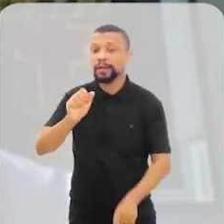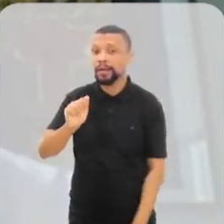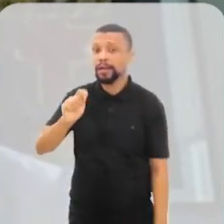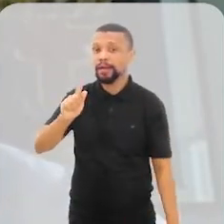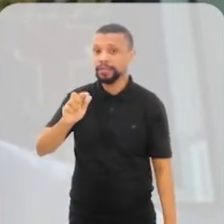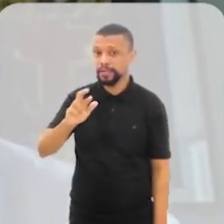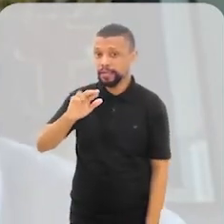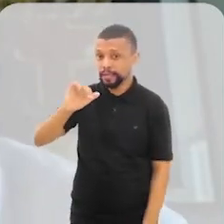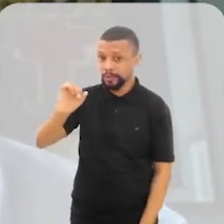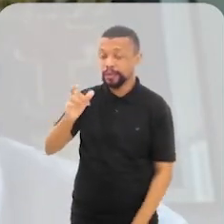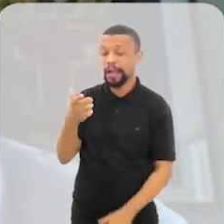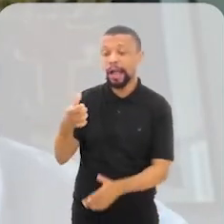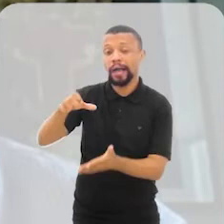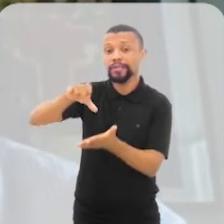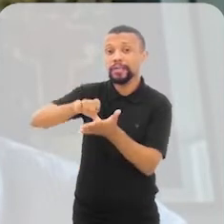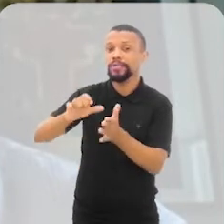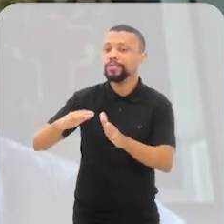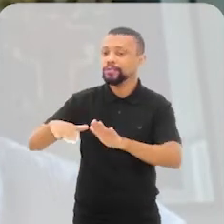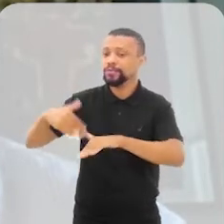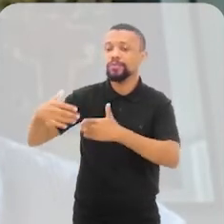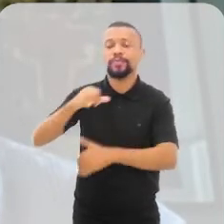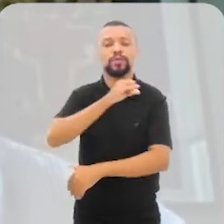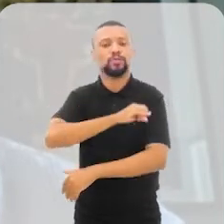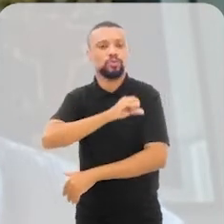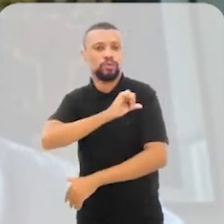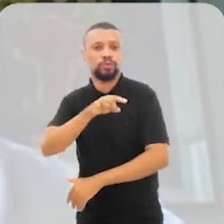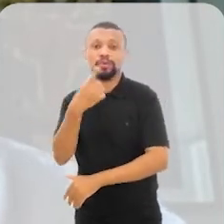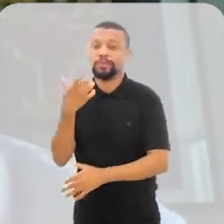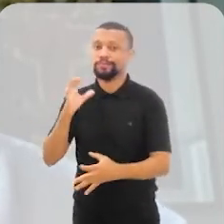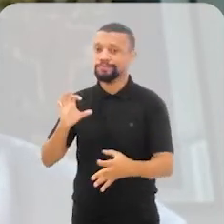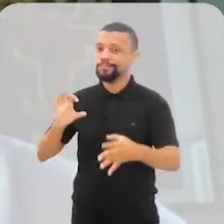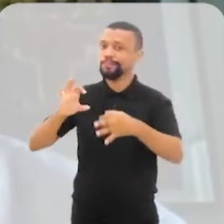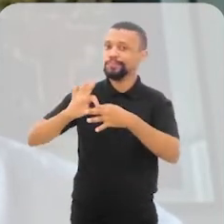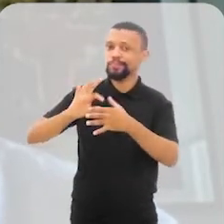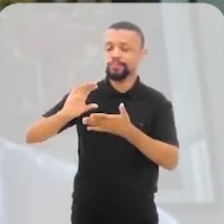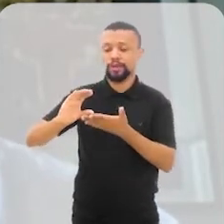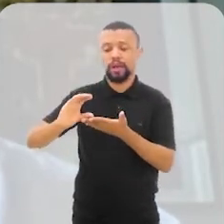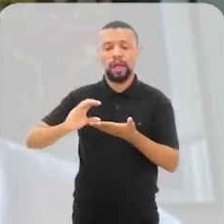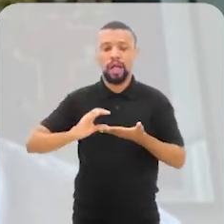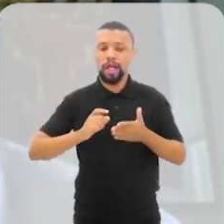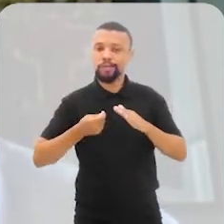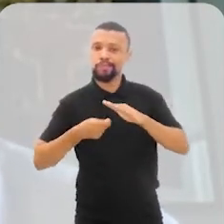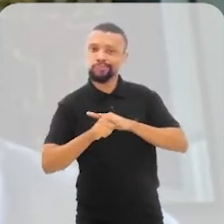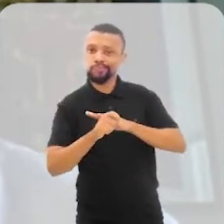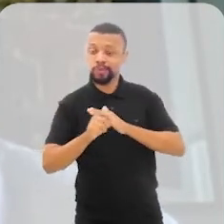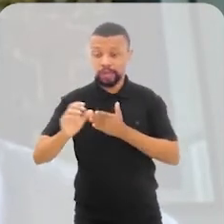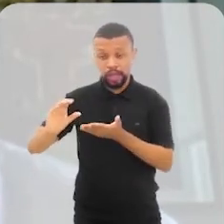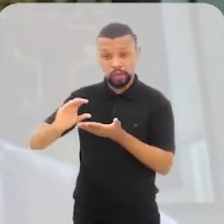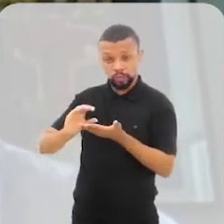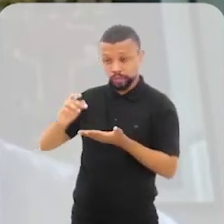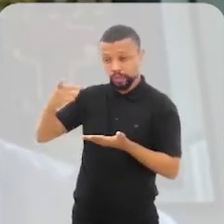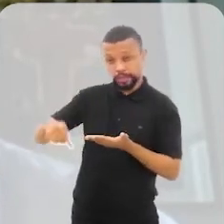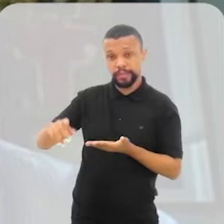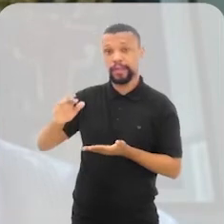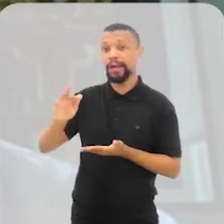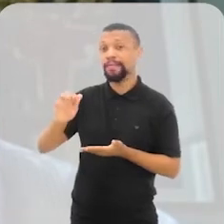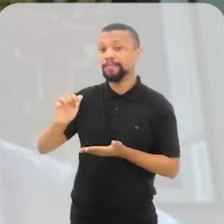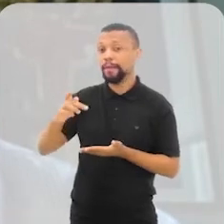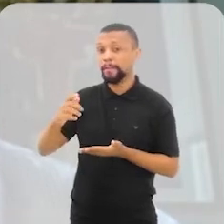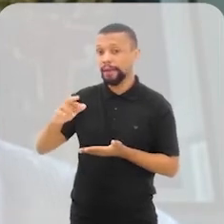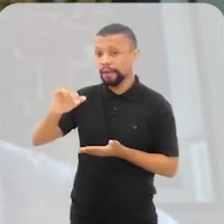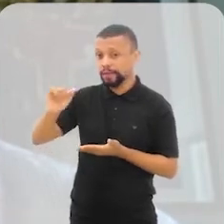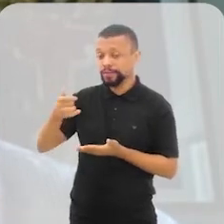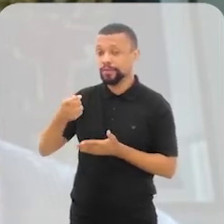que a Agência de Desenvolvimento do Estado do Rio, onde nós estamos associando recursos da Faperge, de